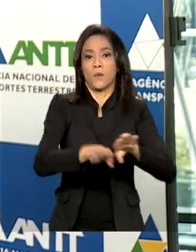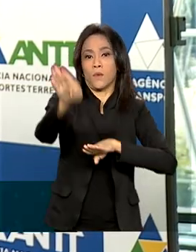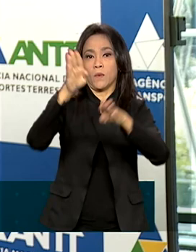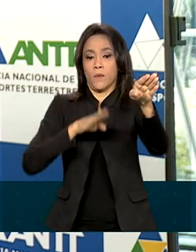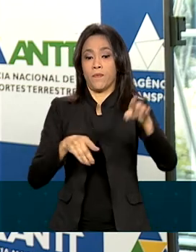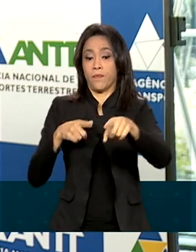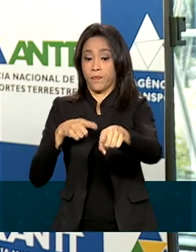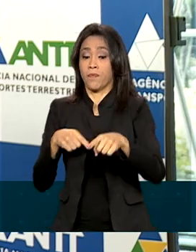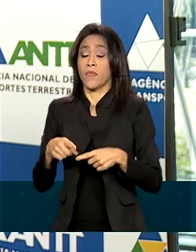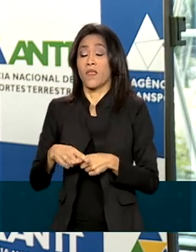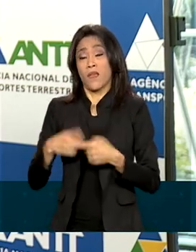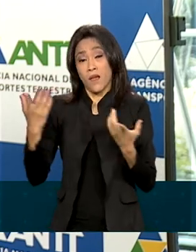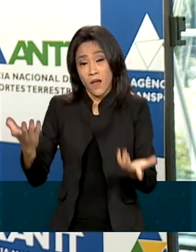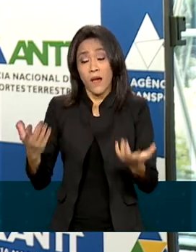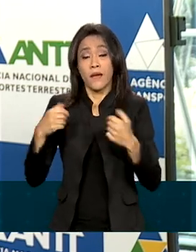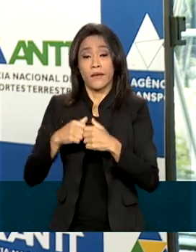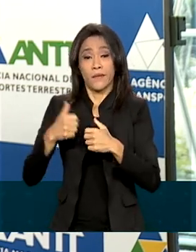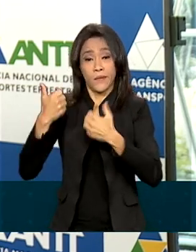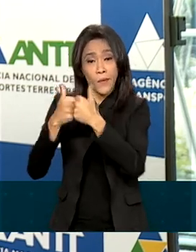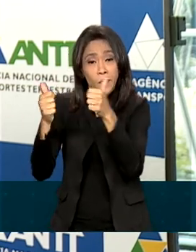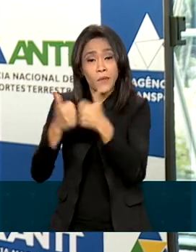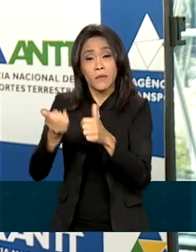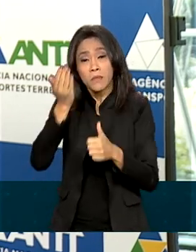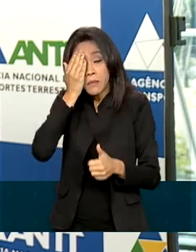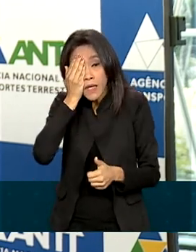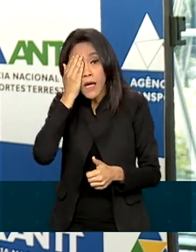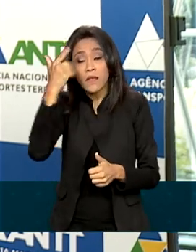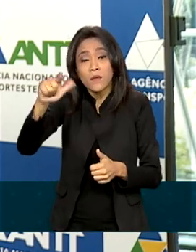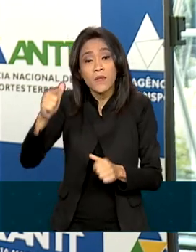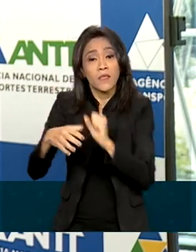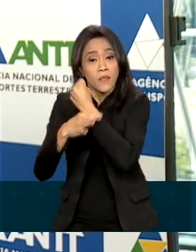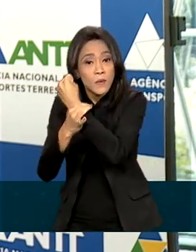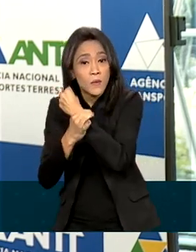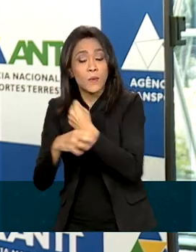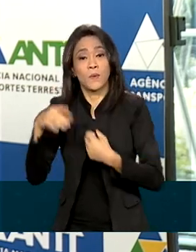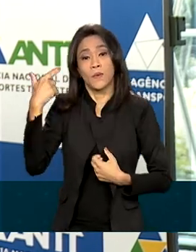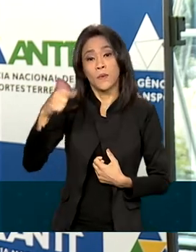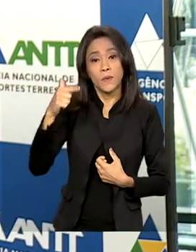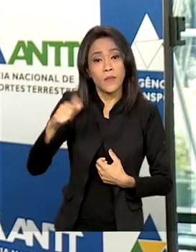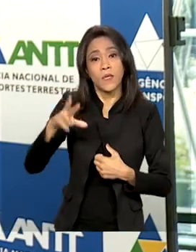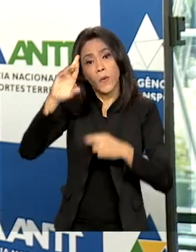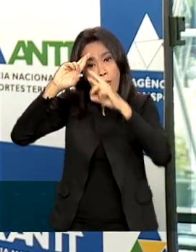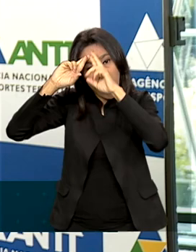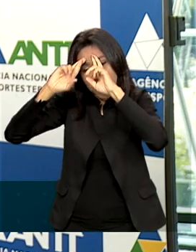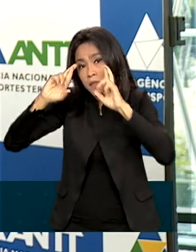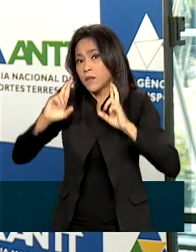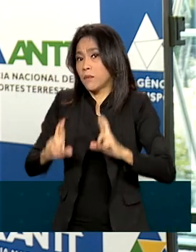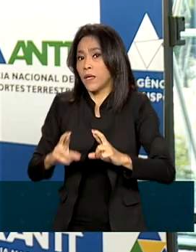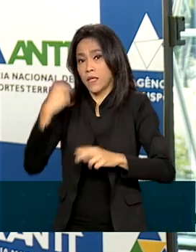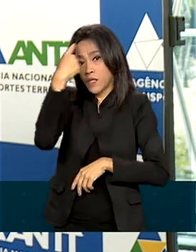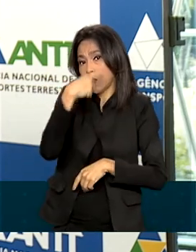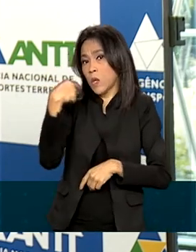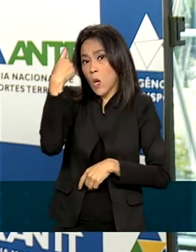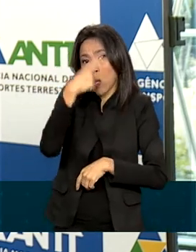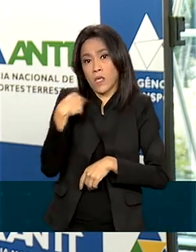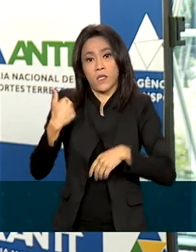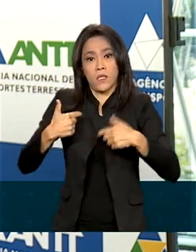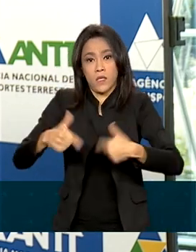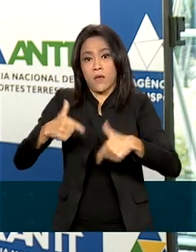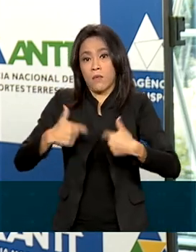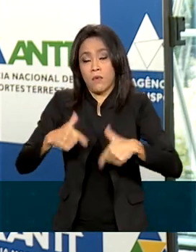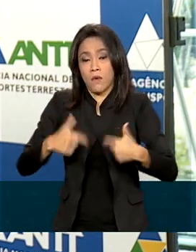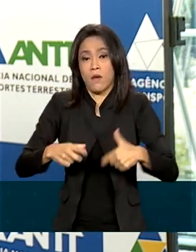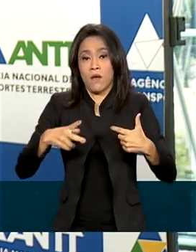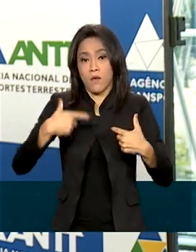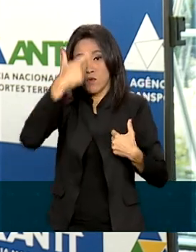autorizado, ele, em regra, não tem seguro, não tem manutenção, não respeita a jornada de motorista. Então tem uma série de riscos